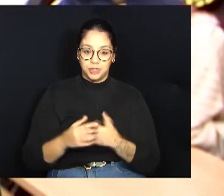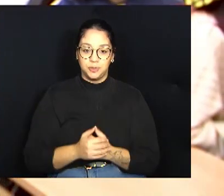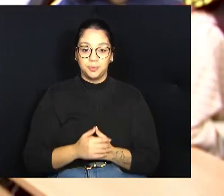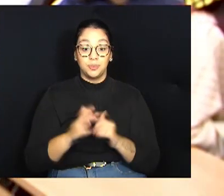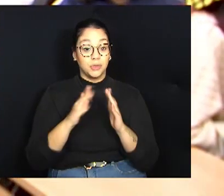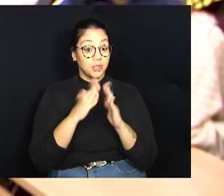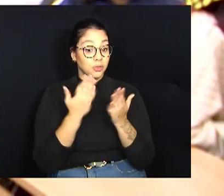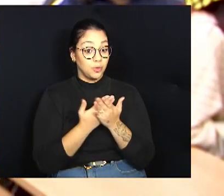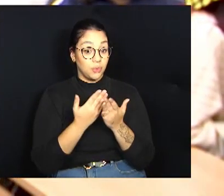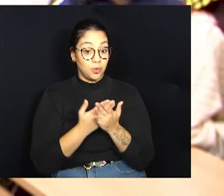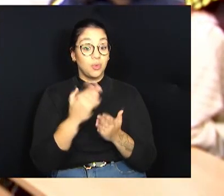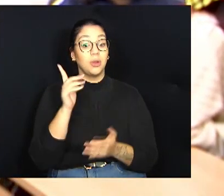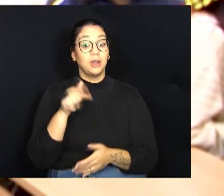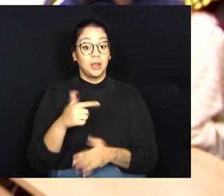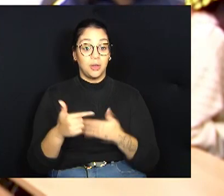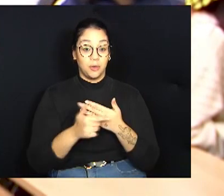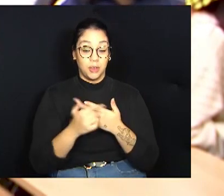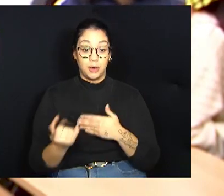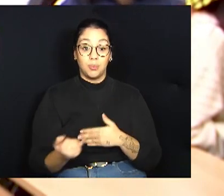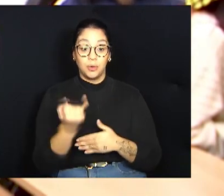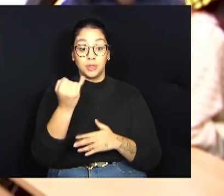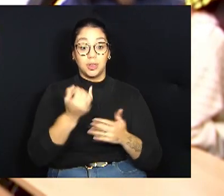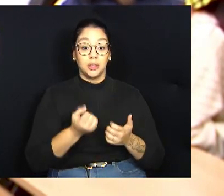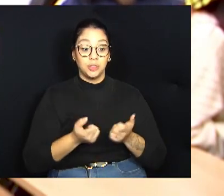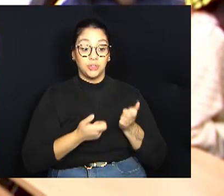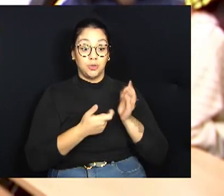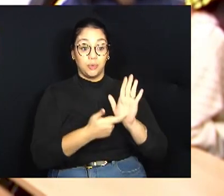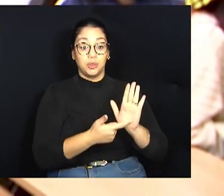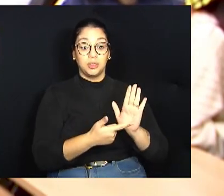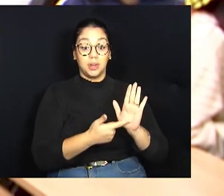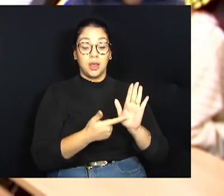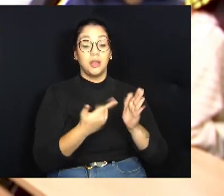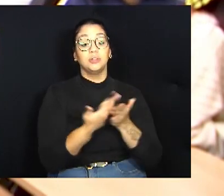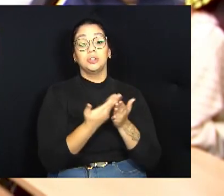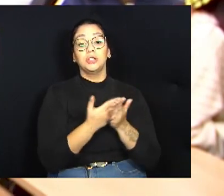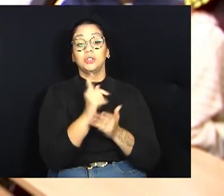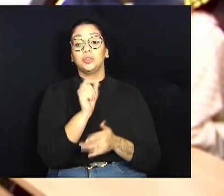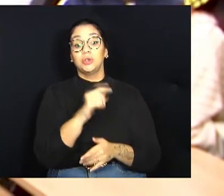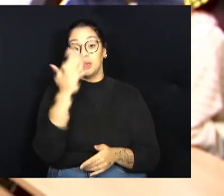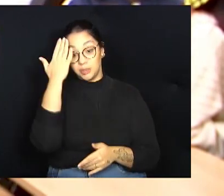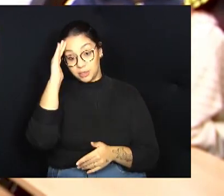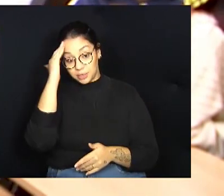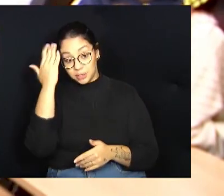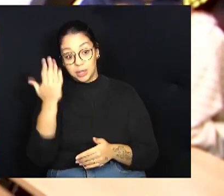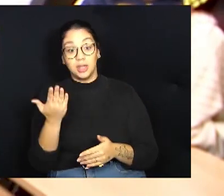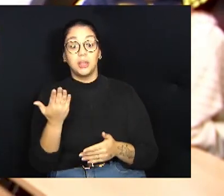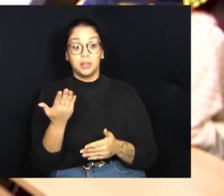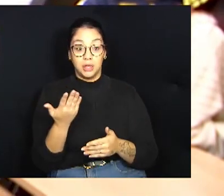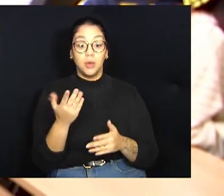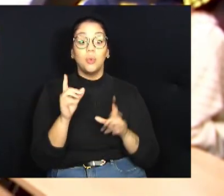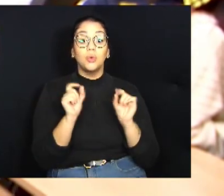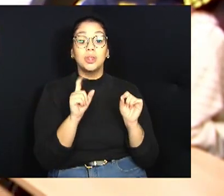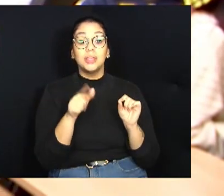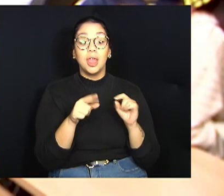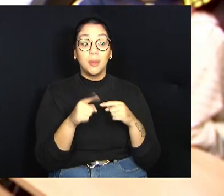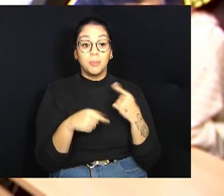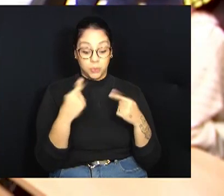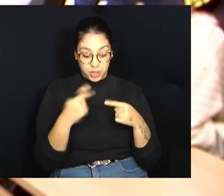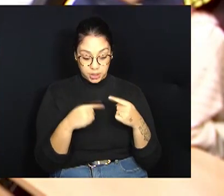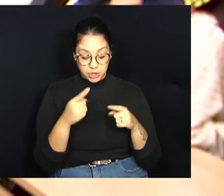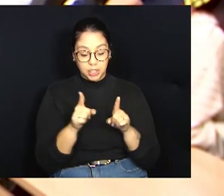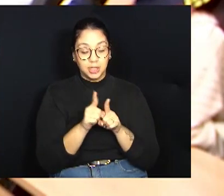importante em expor o estudante ao entendimento do que é a política e a desafiá-lo a buscar mais